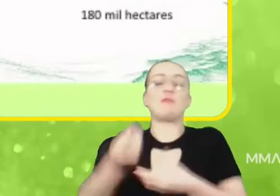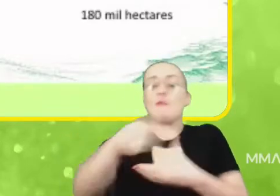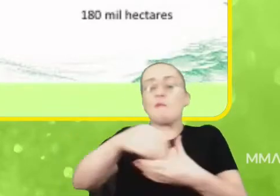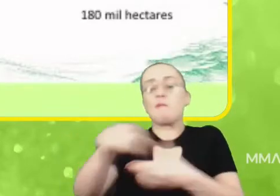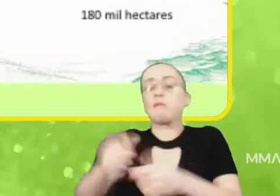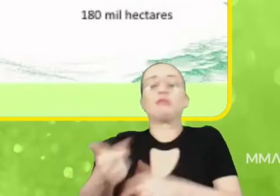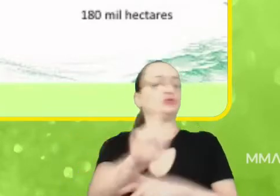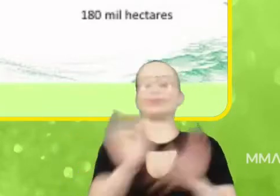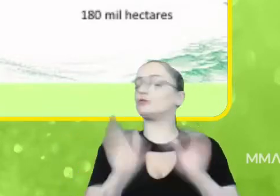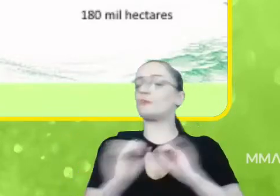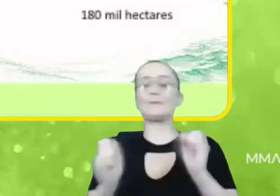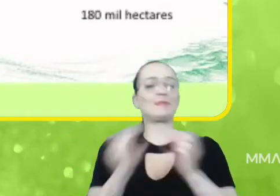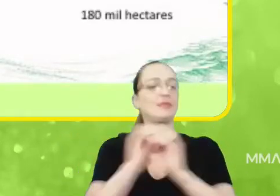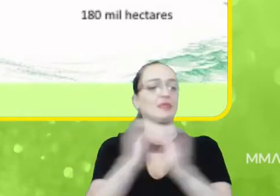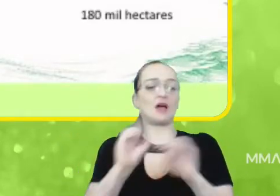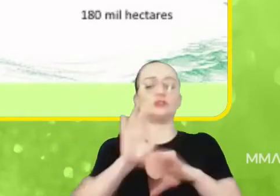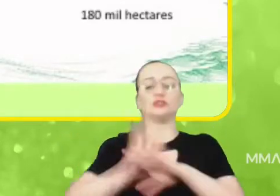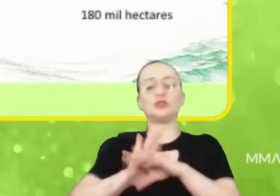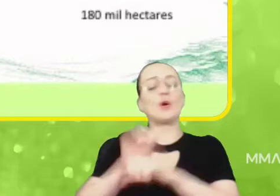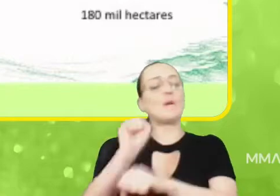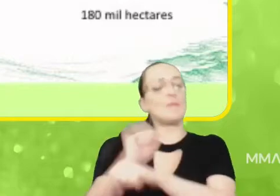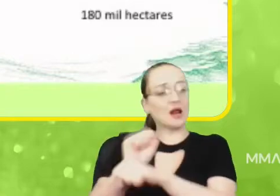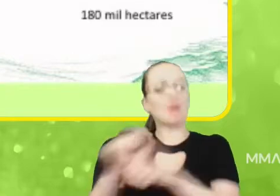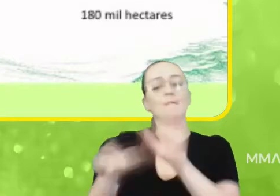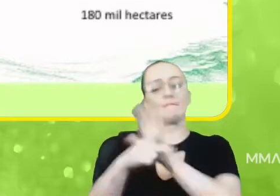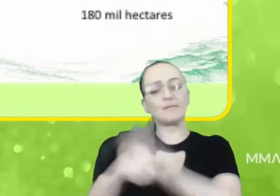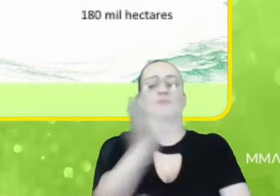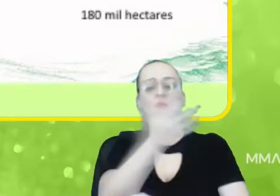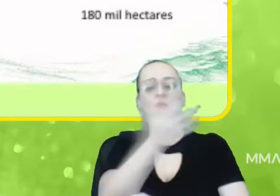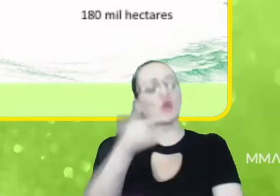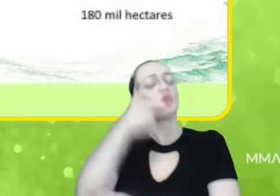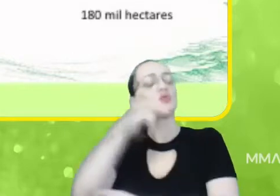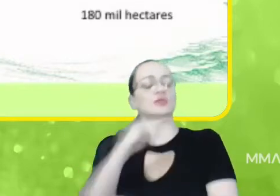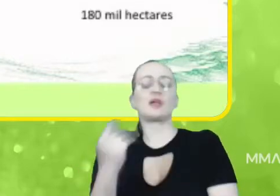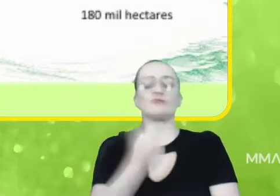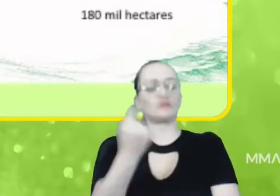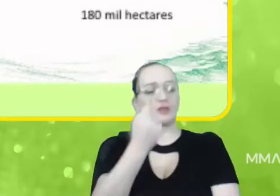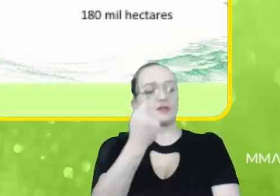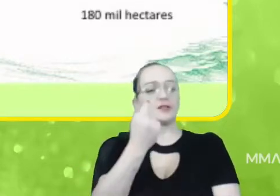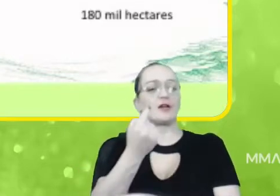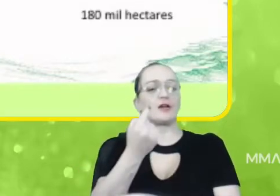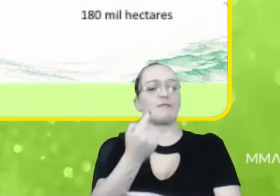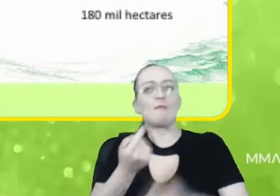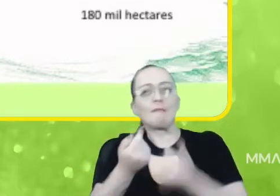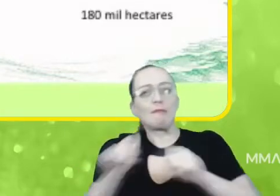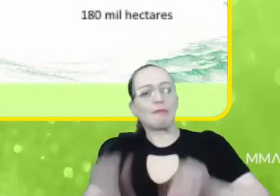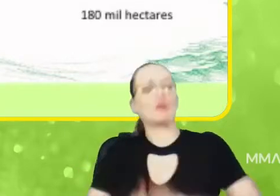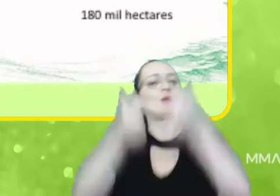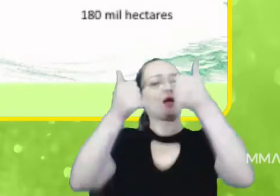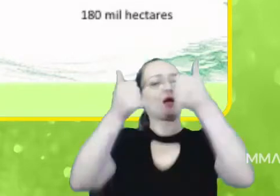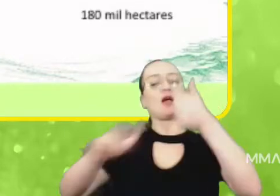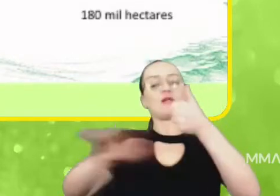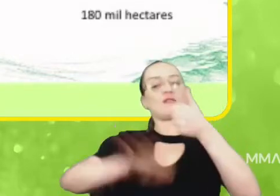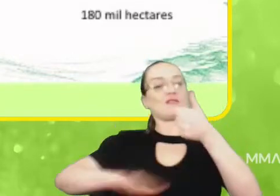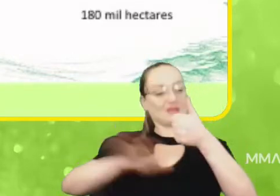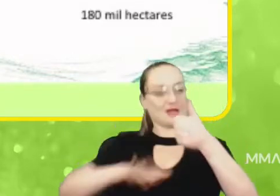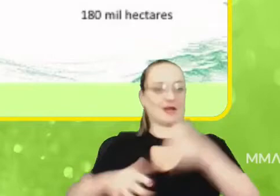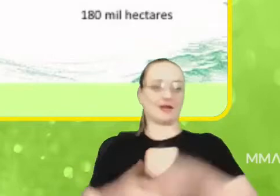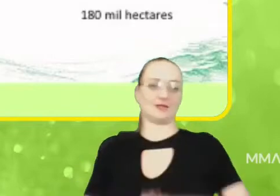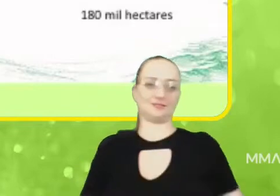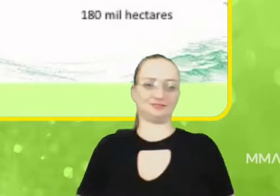precisa fazer nenhum reflorestamento que a própria floresta, ela já começa a se recuperar uma vez que essa área, ela